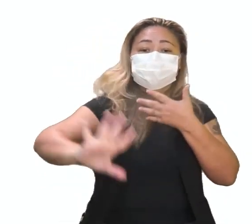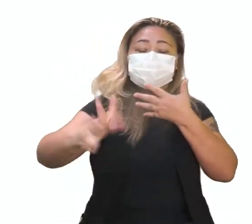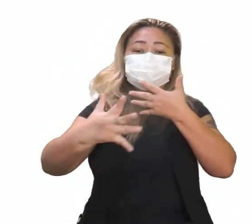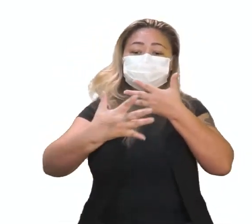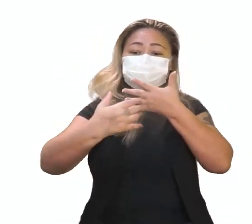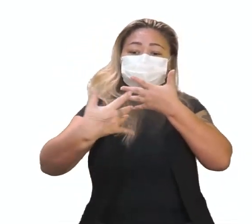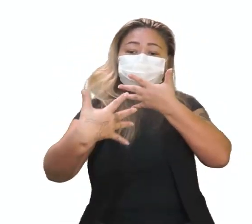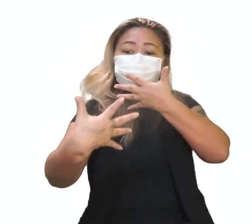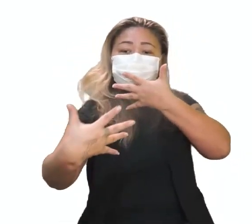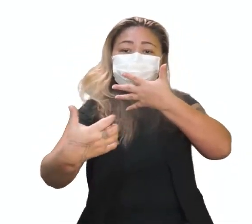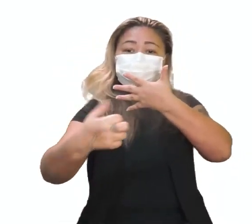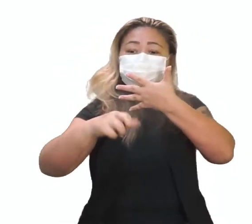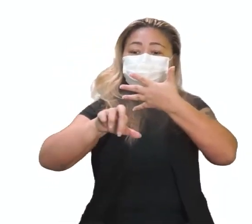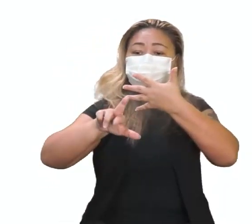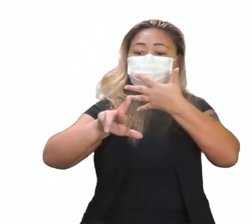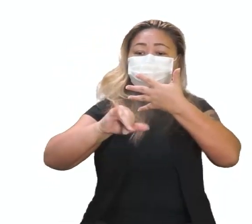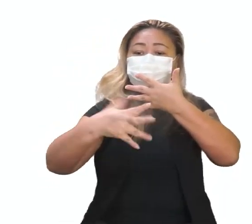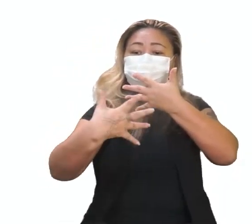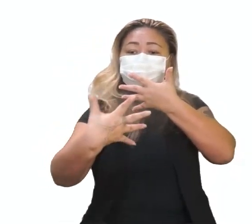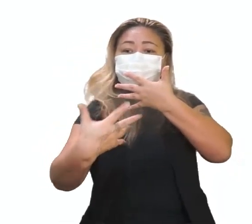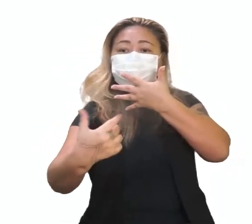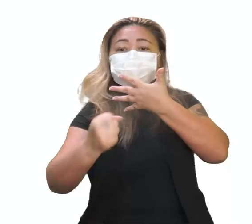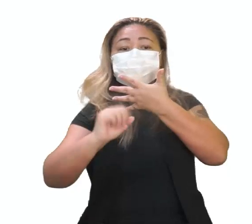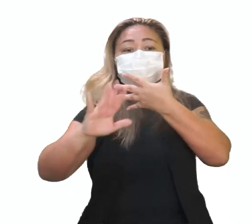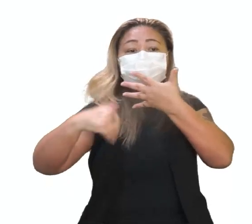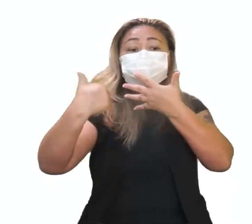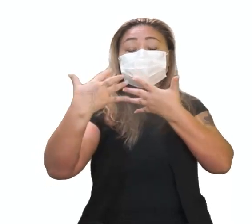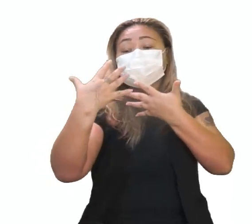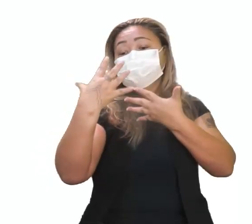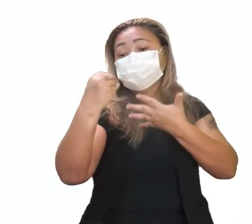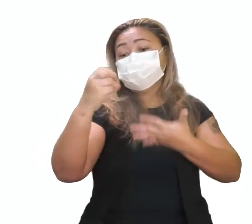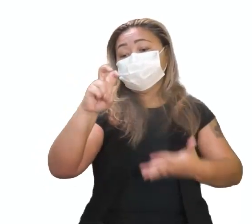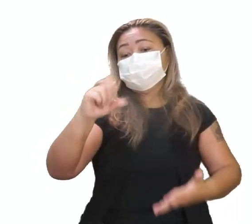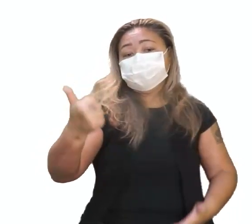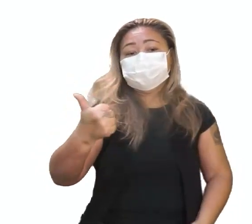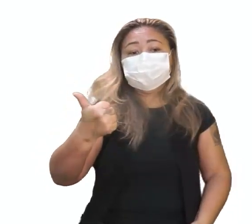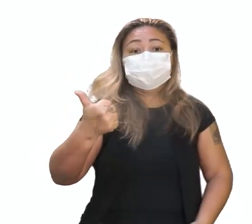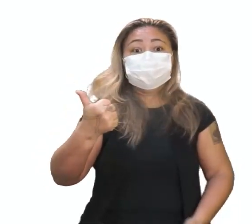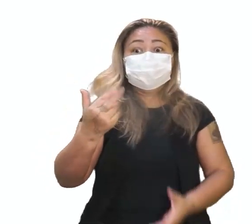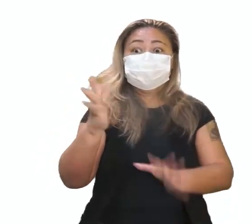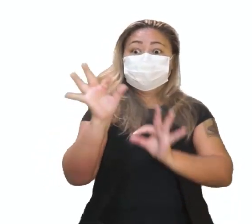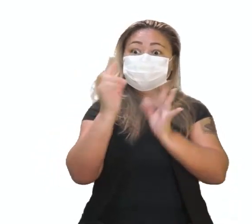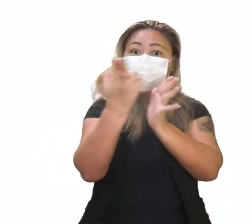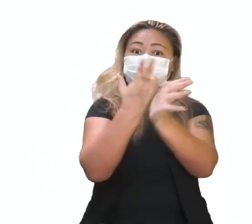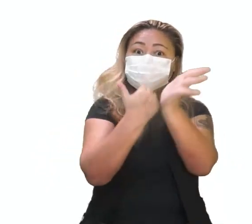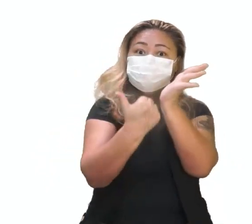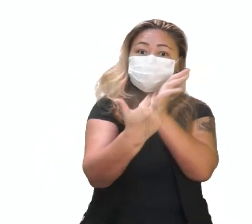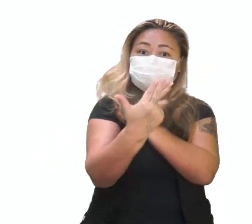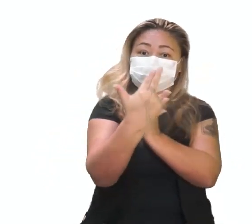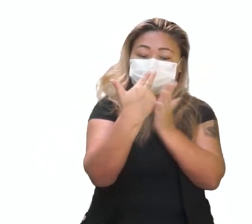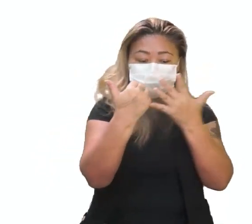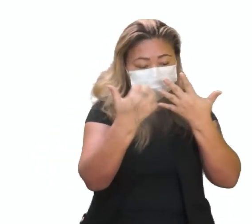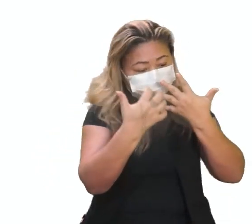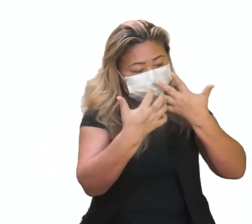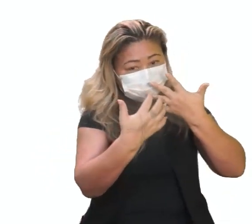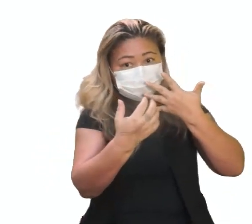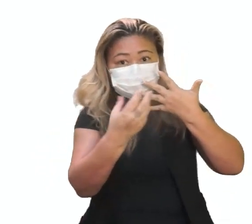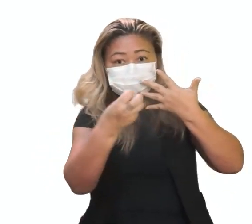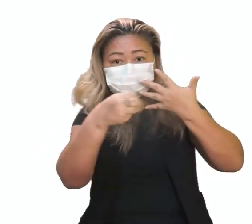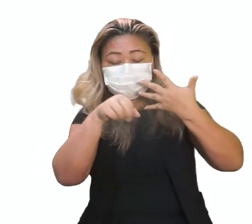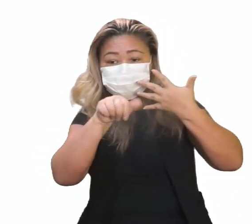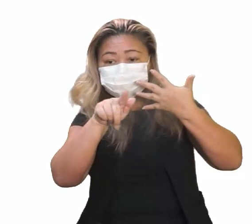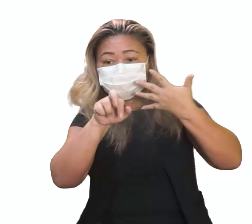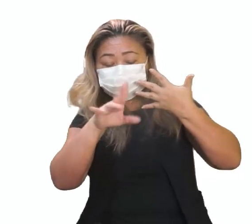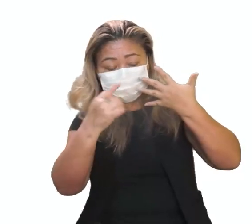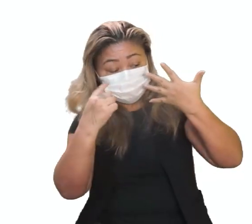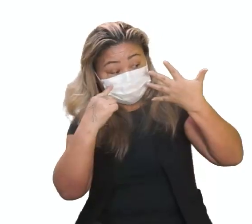particularmente a foto 51. Aí, você vai esquematizar a micrografia. Professora! Mas